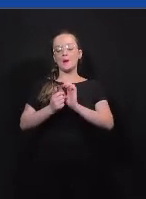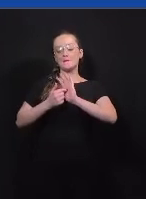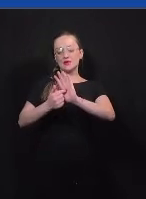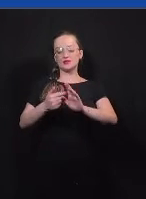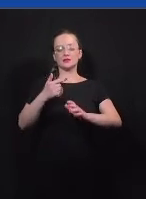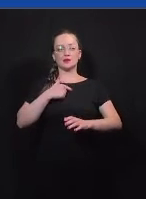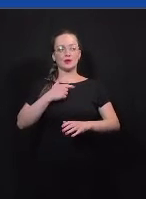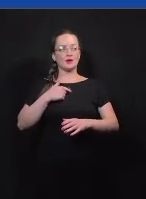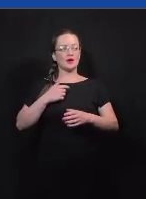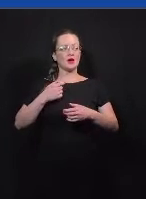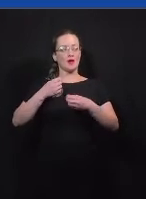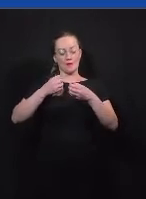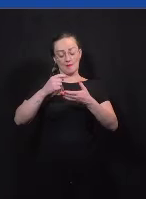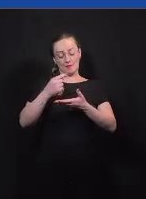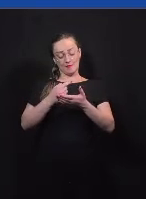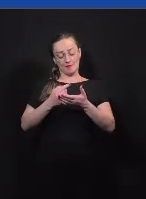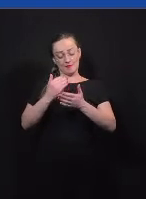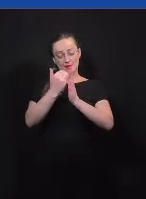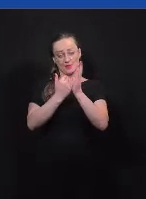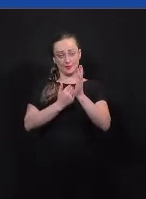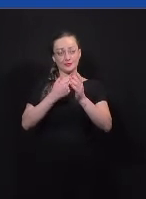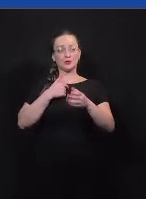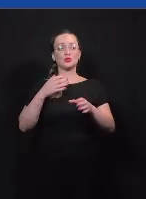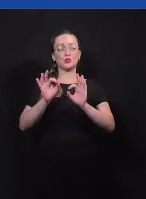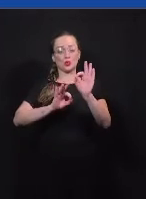nome é Virginia, sou coordenadora de programas da Política.